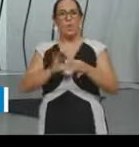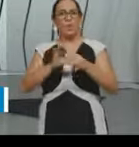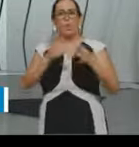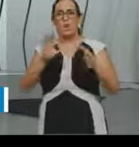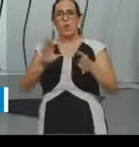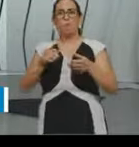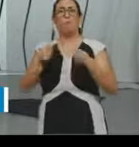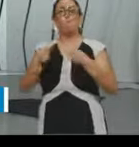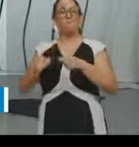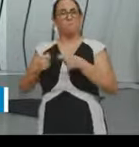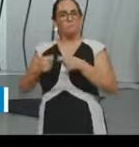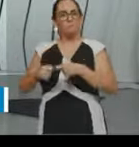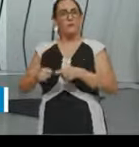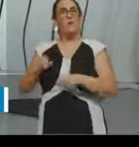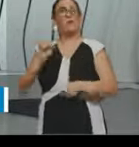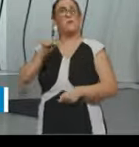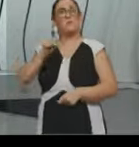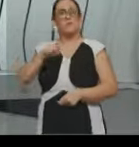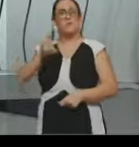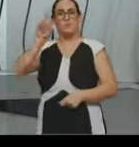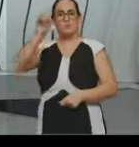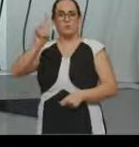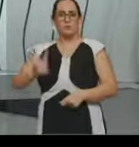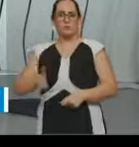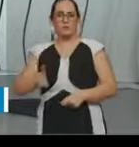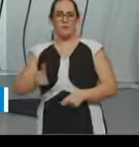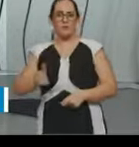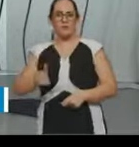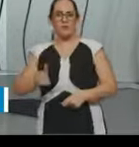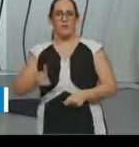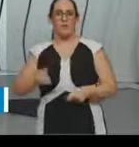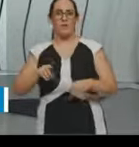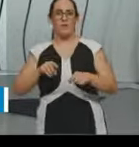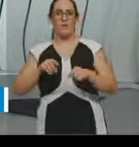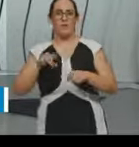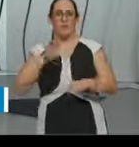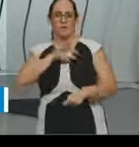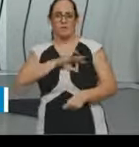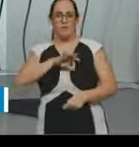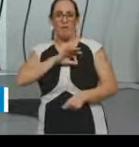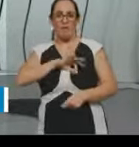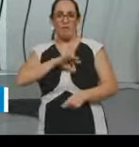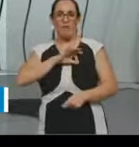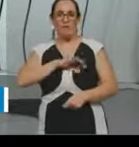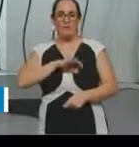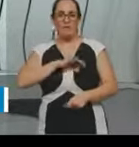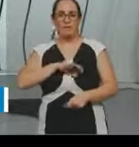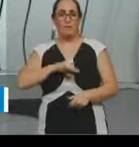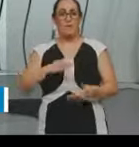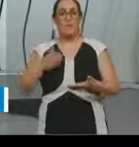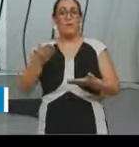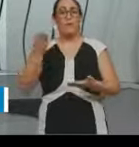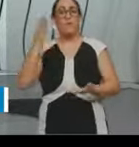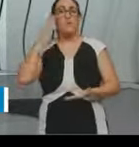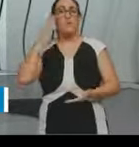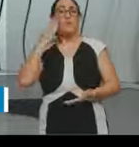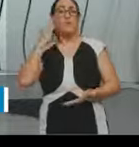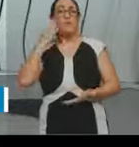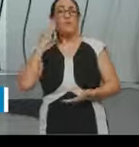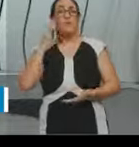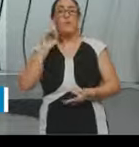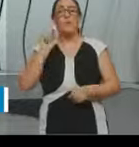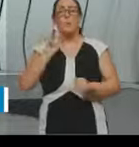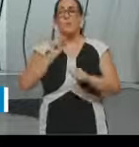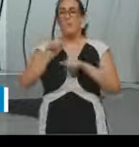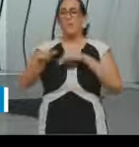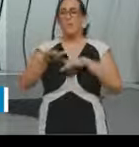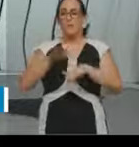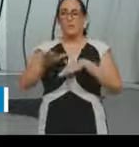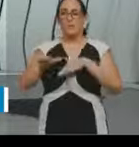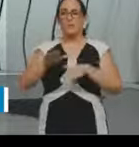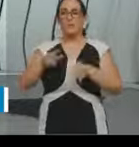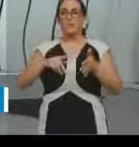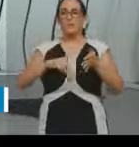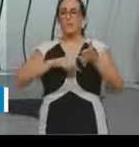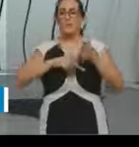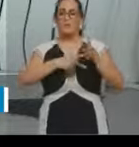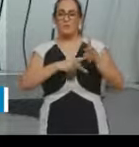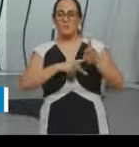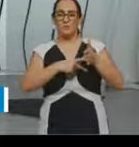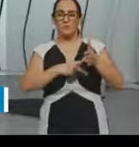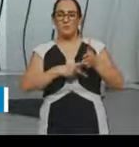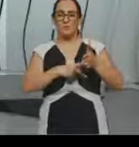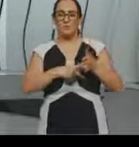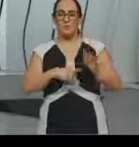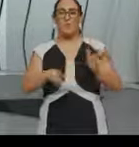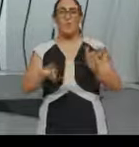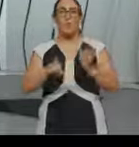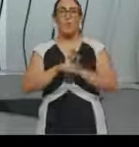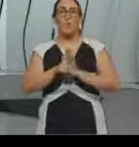nos ajudam a compreender esse crescimento aí do movimento sindical, tá. A consciência trabalhista, né, que é o que a gente está tratando,